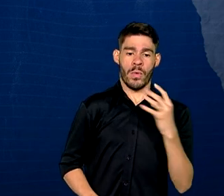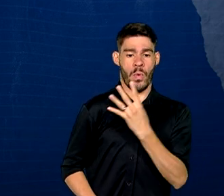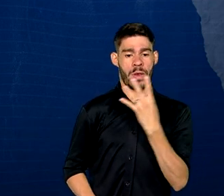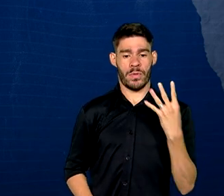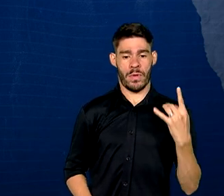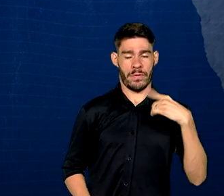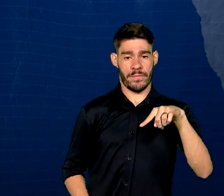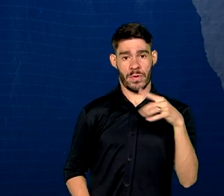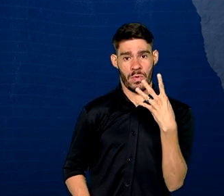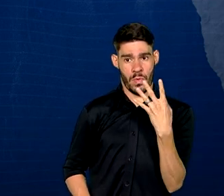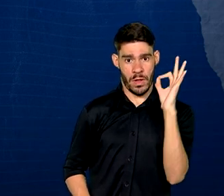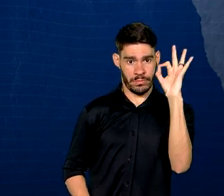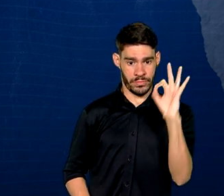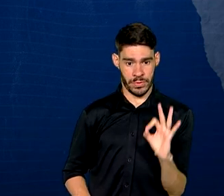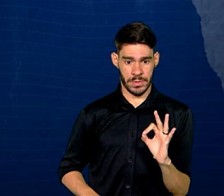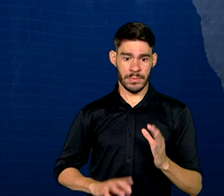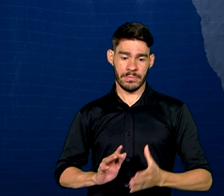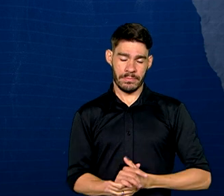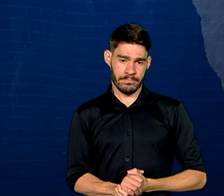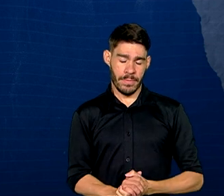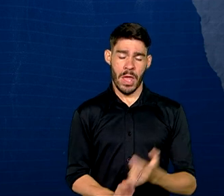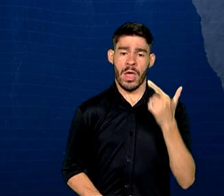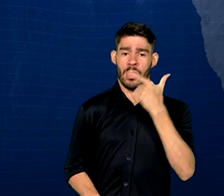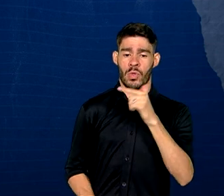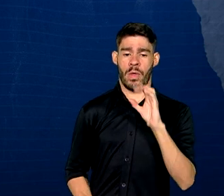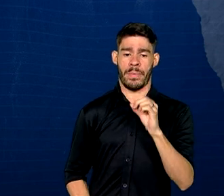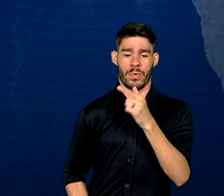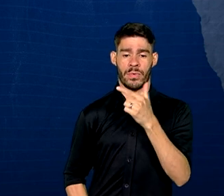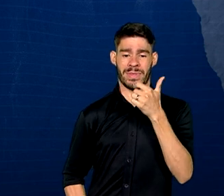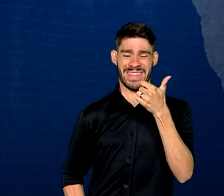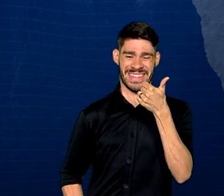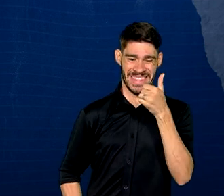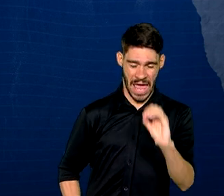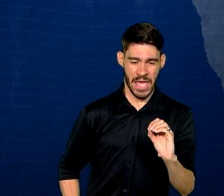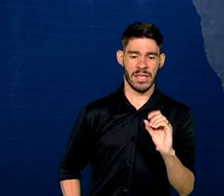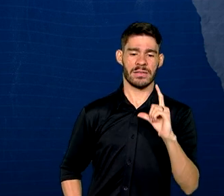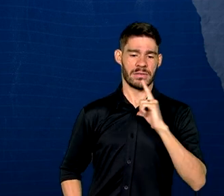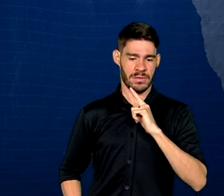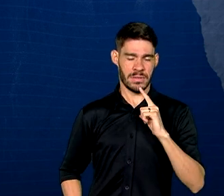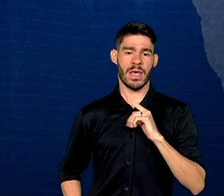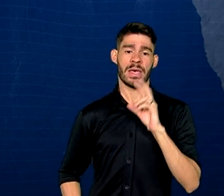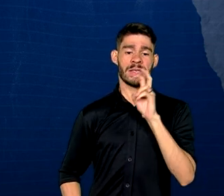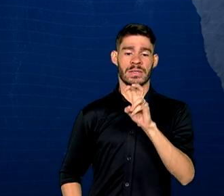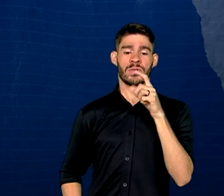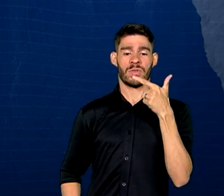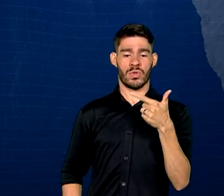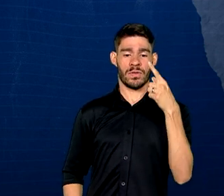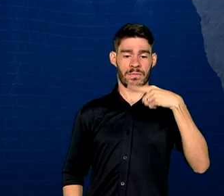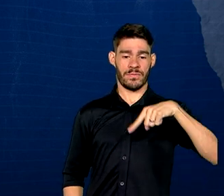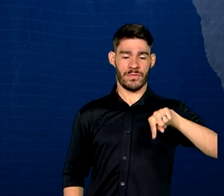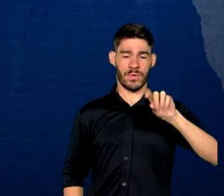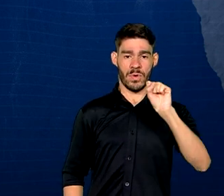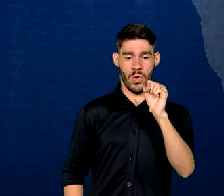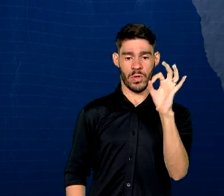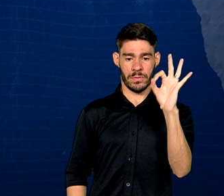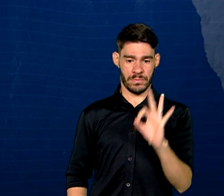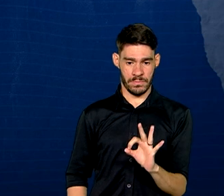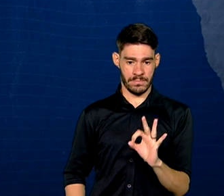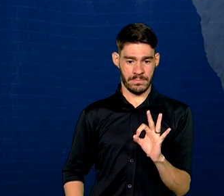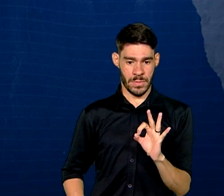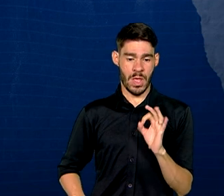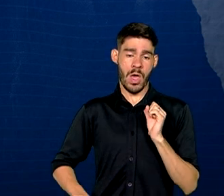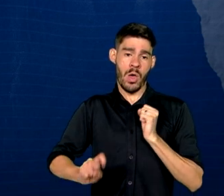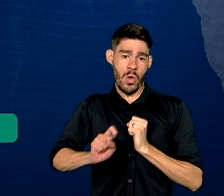,4%. Em 2010, esse índice era de 52,8%. Em